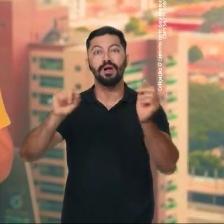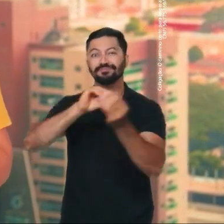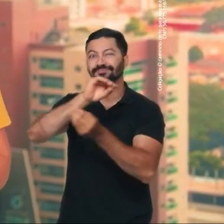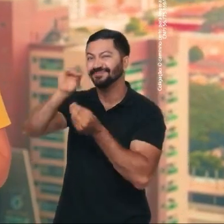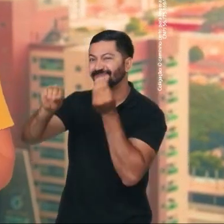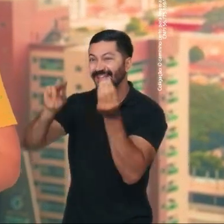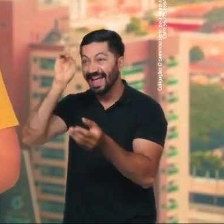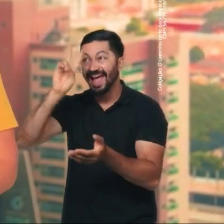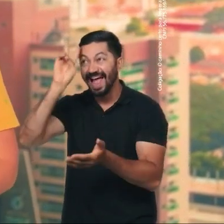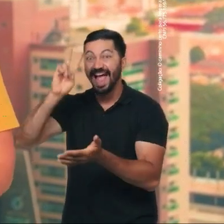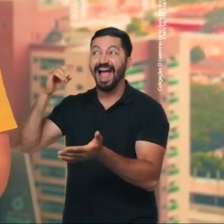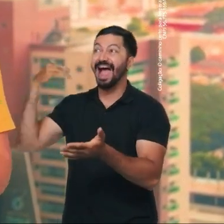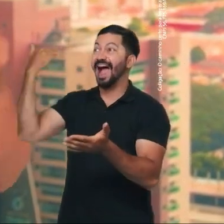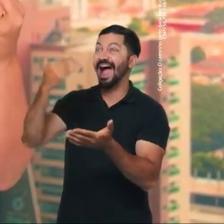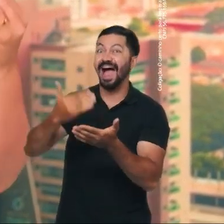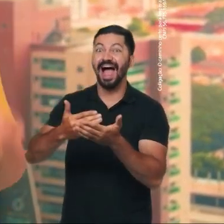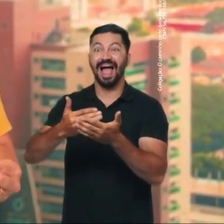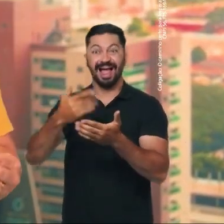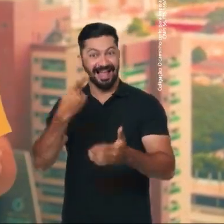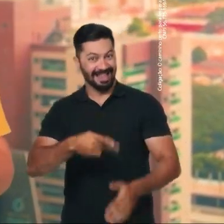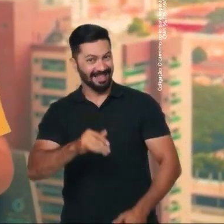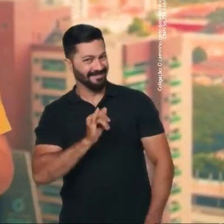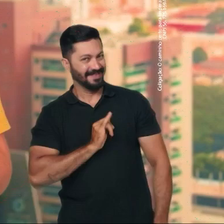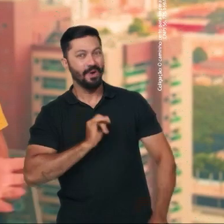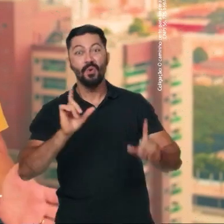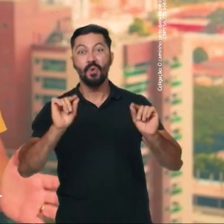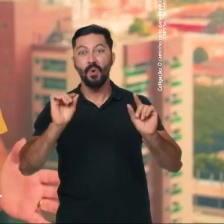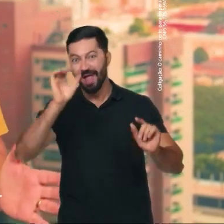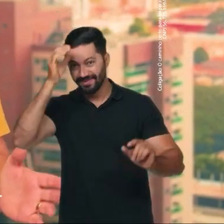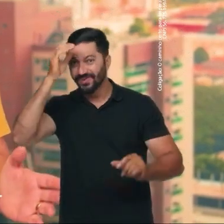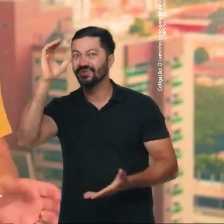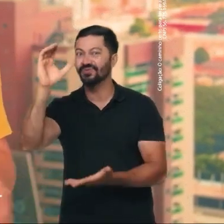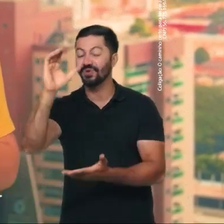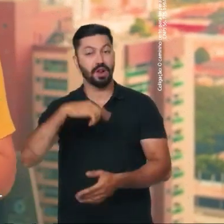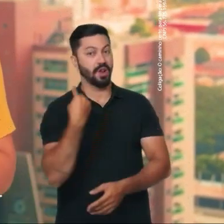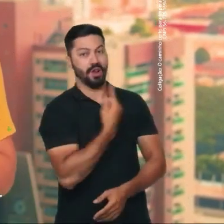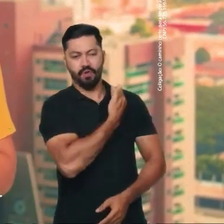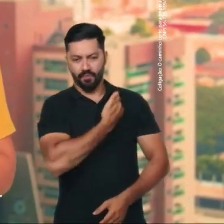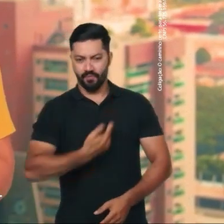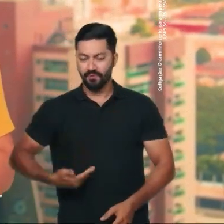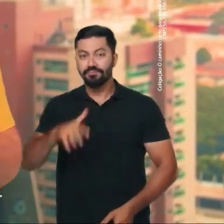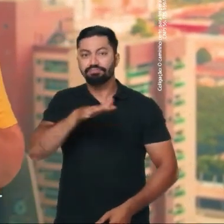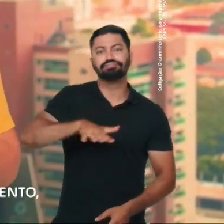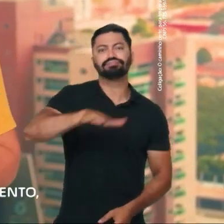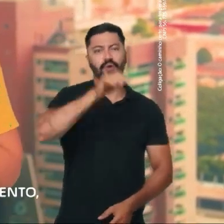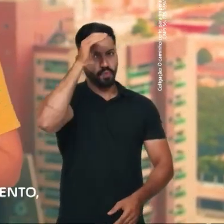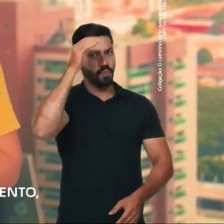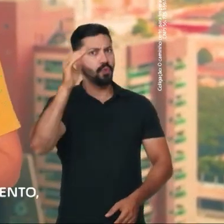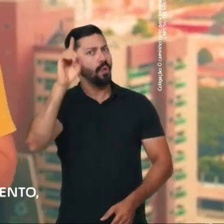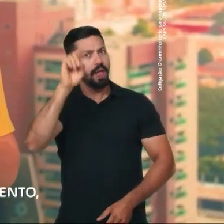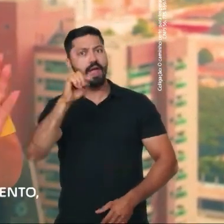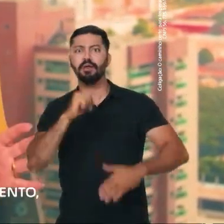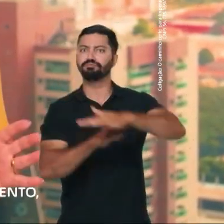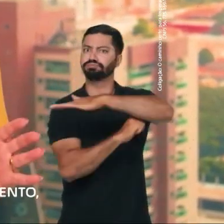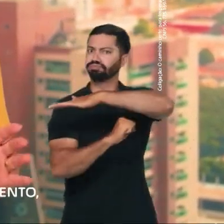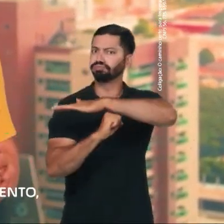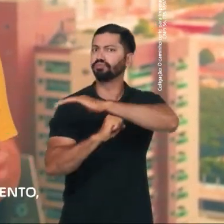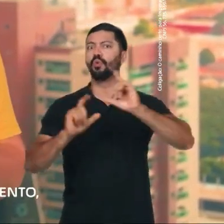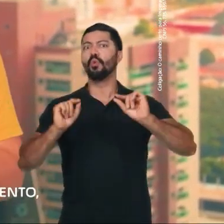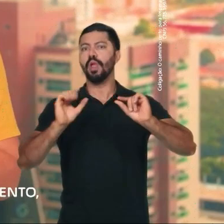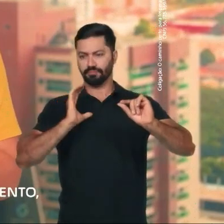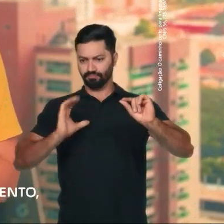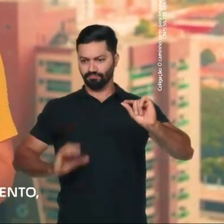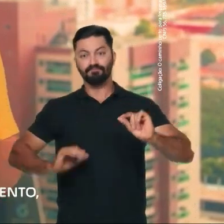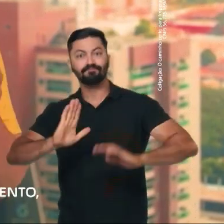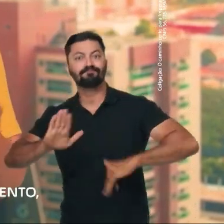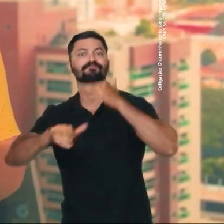história e tradição de Imperatriz, a cultura. Em nosso governo, o setor cultural será um dos pilares da cidadania,